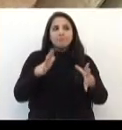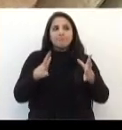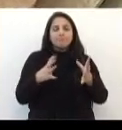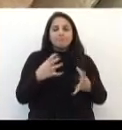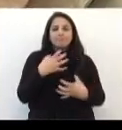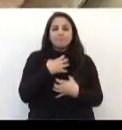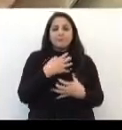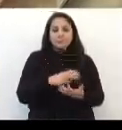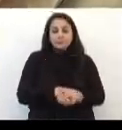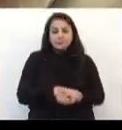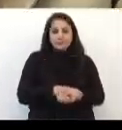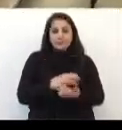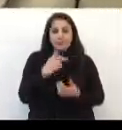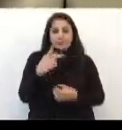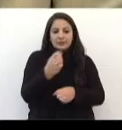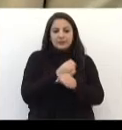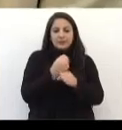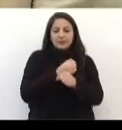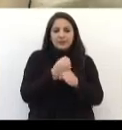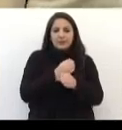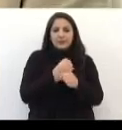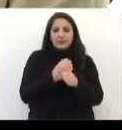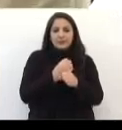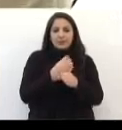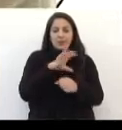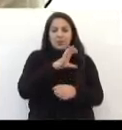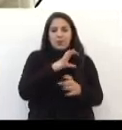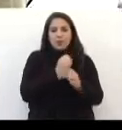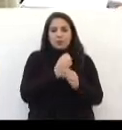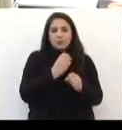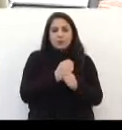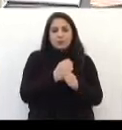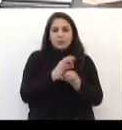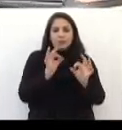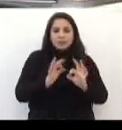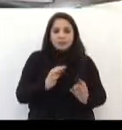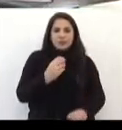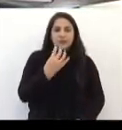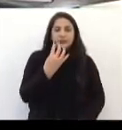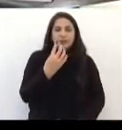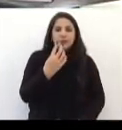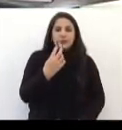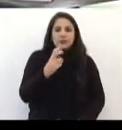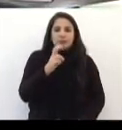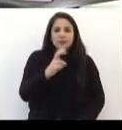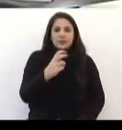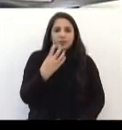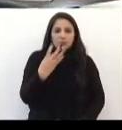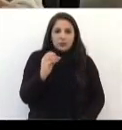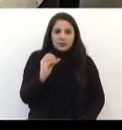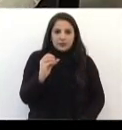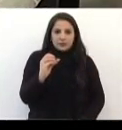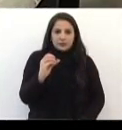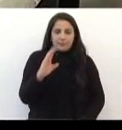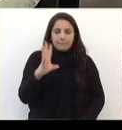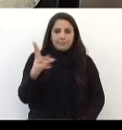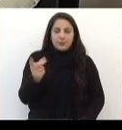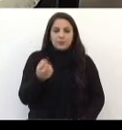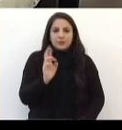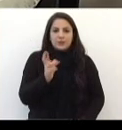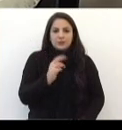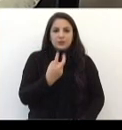Para este ano, o orçamento foi reprogramado em 540 milhões de reais. Em